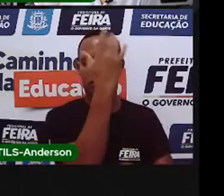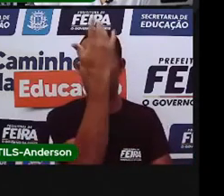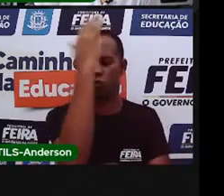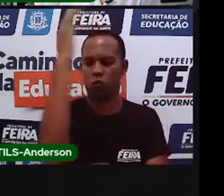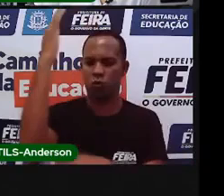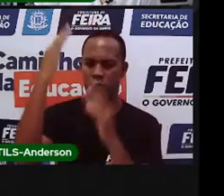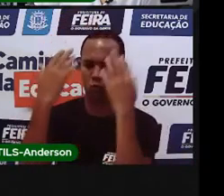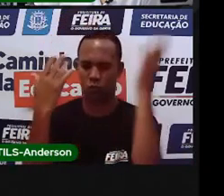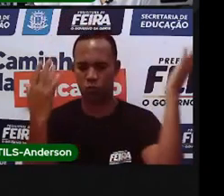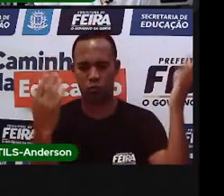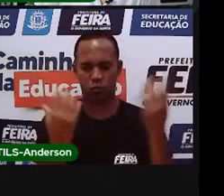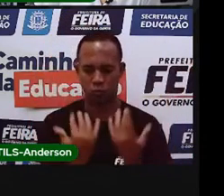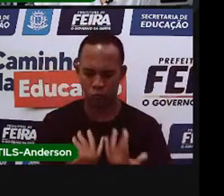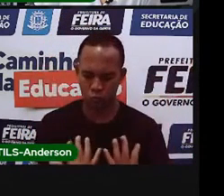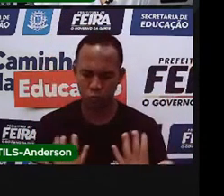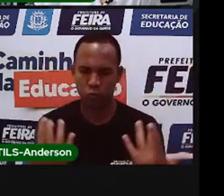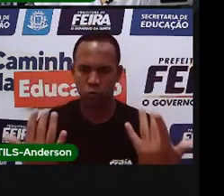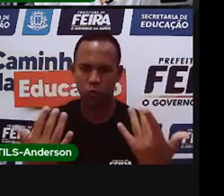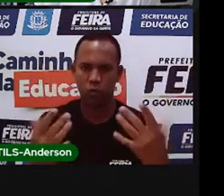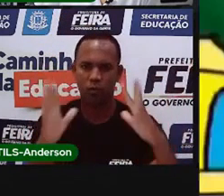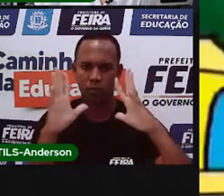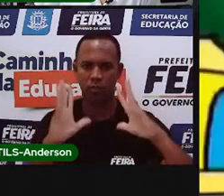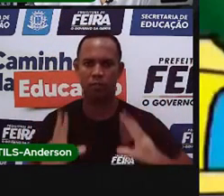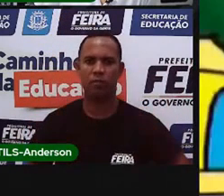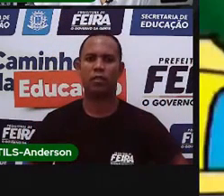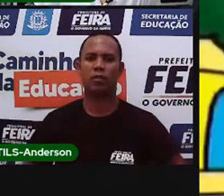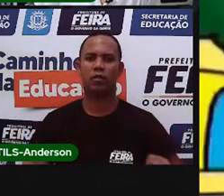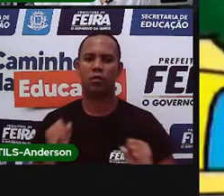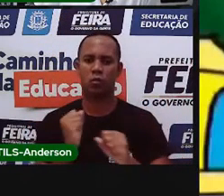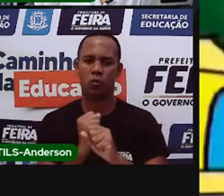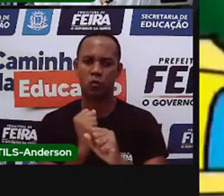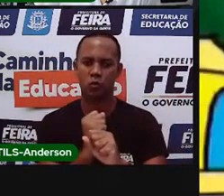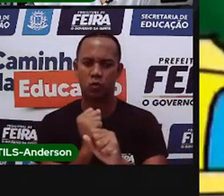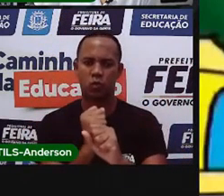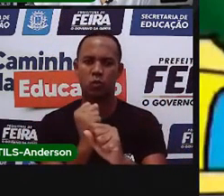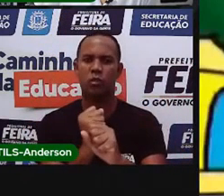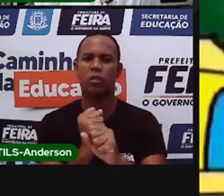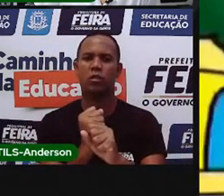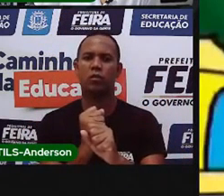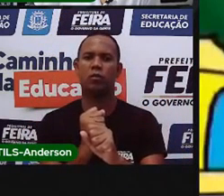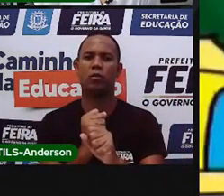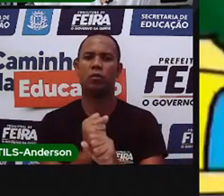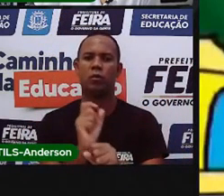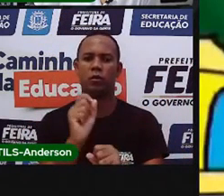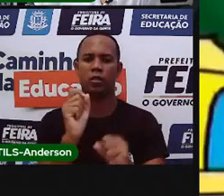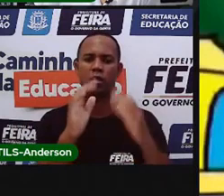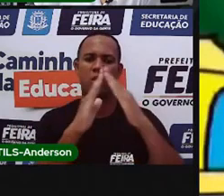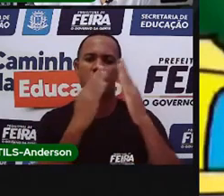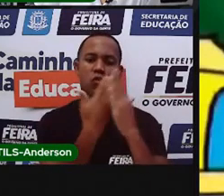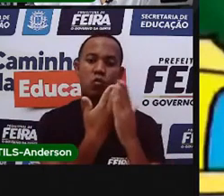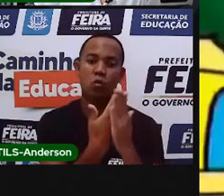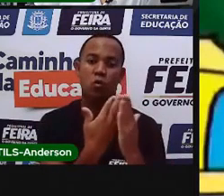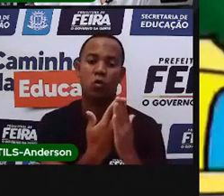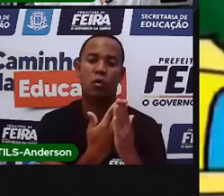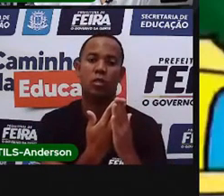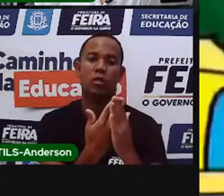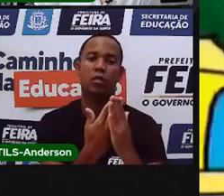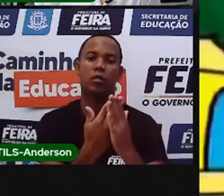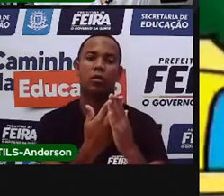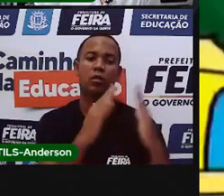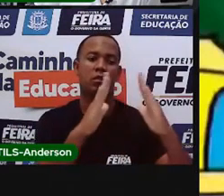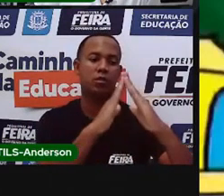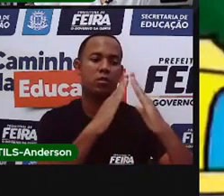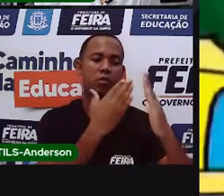ruas, praças, jardins e locais públicos, construção e conservação de escolas,